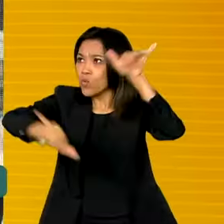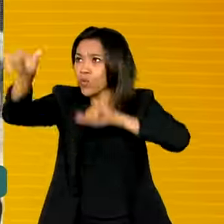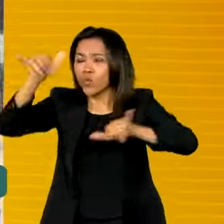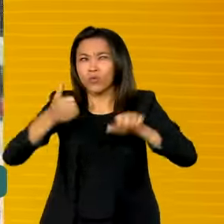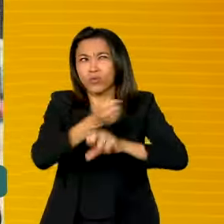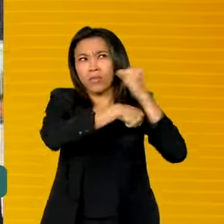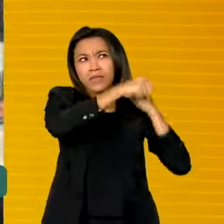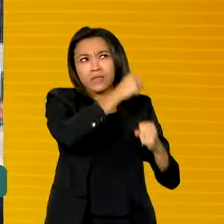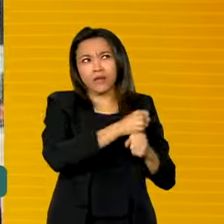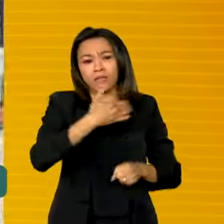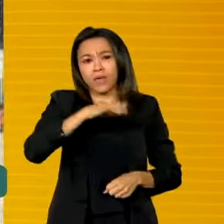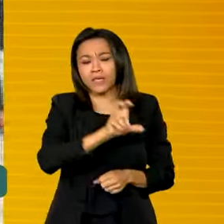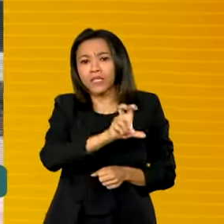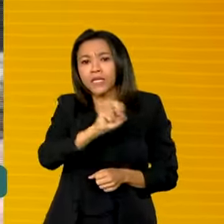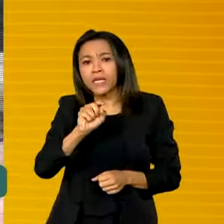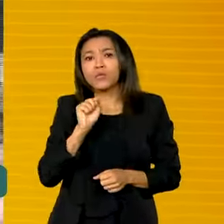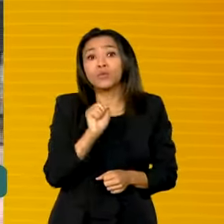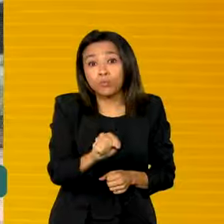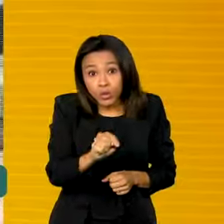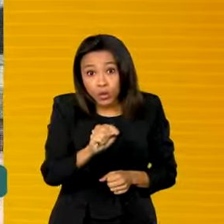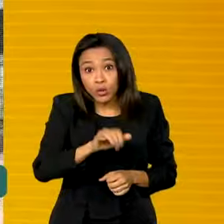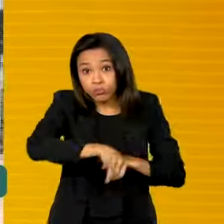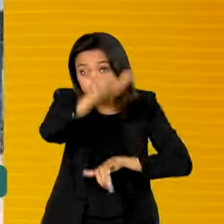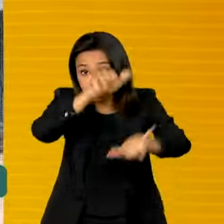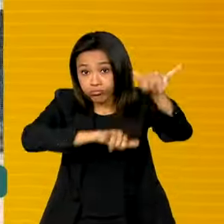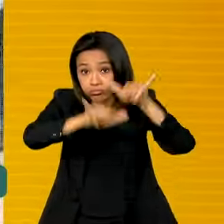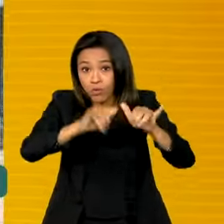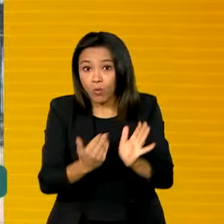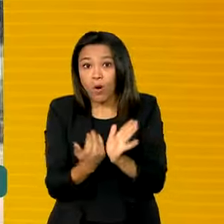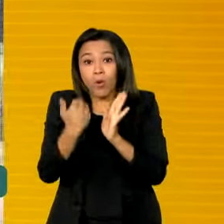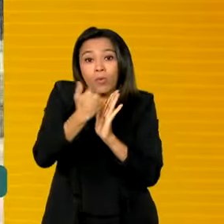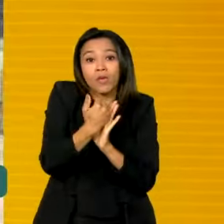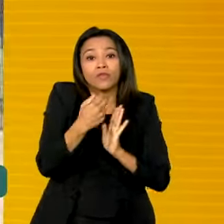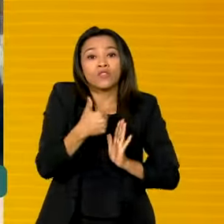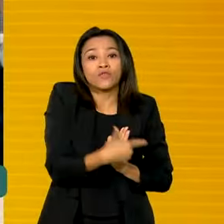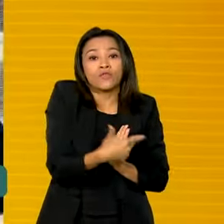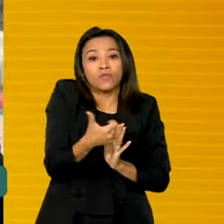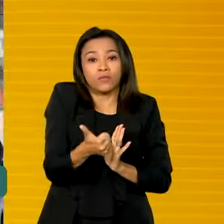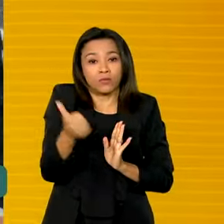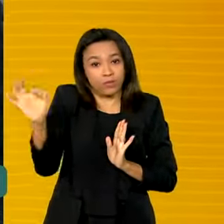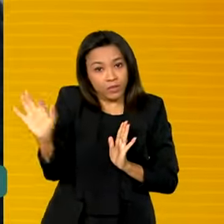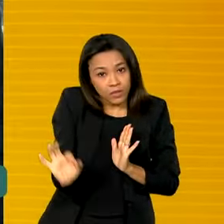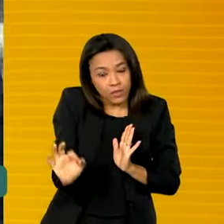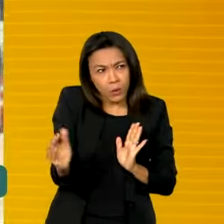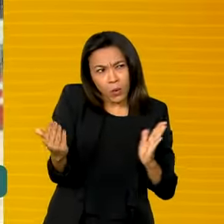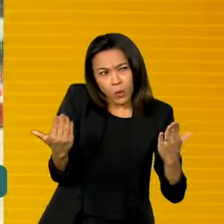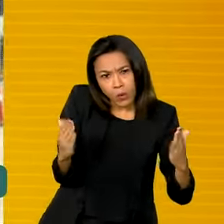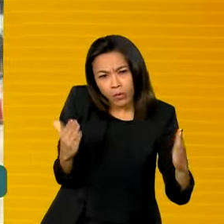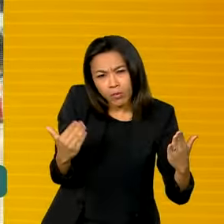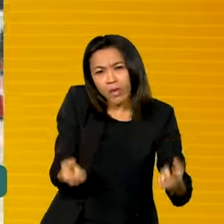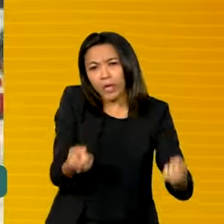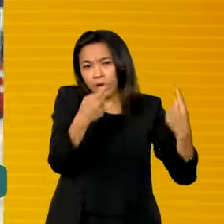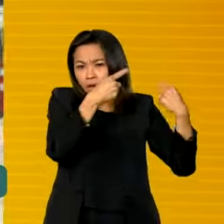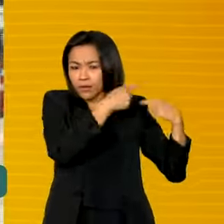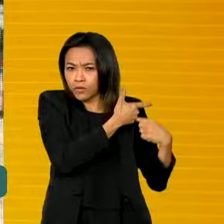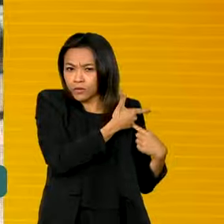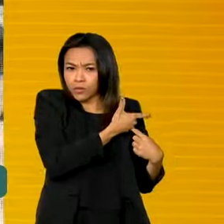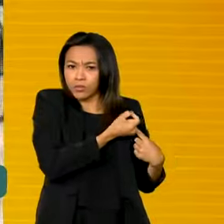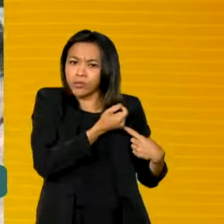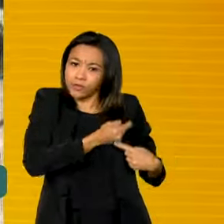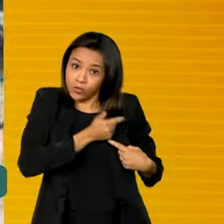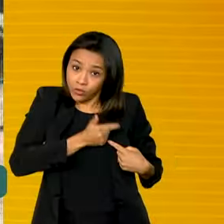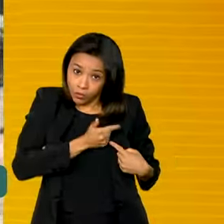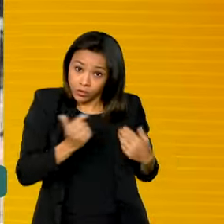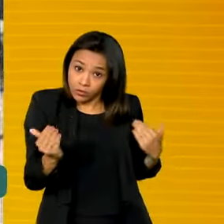500 mil passageiros, um crescimento de 21% em relação ao ano de 2022